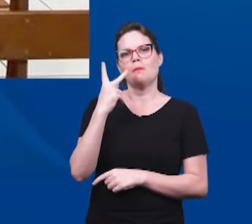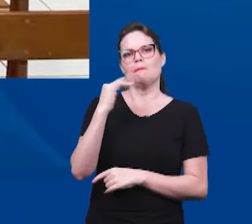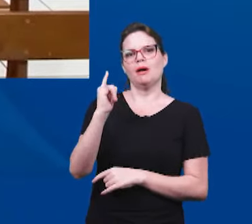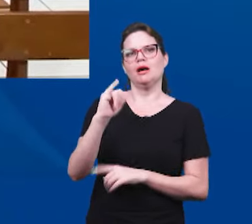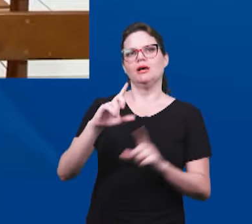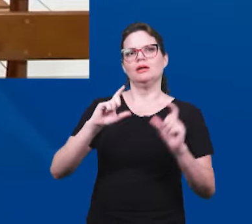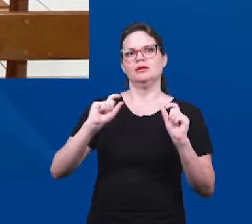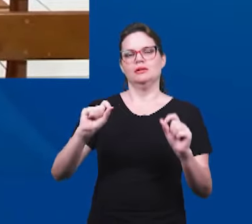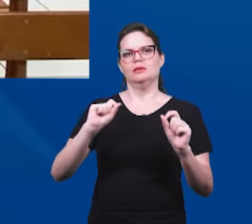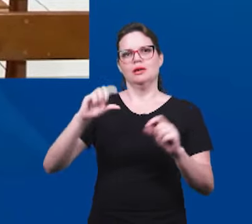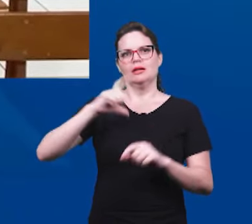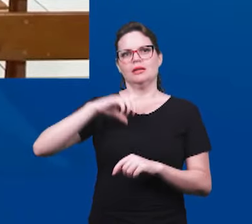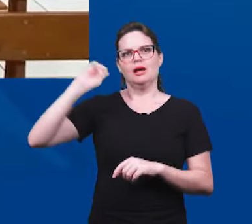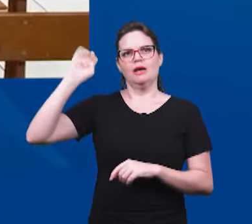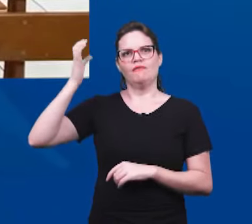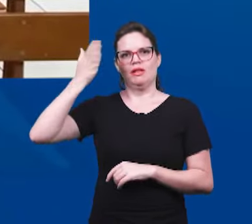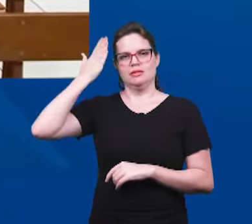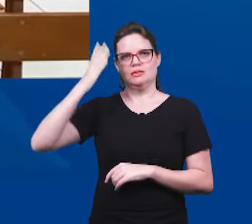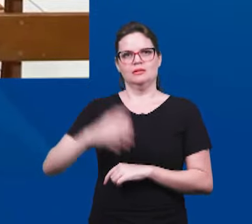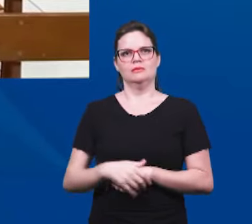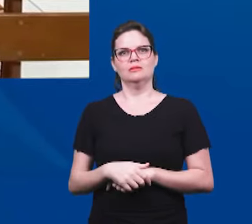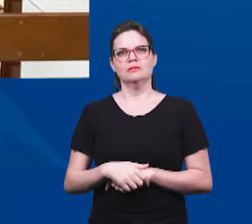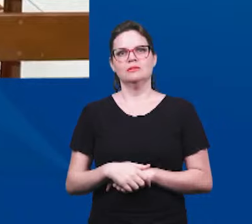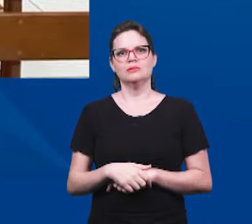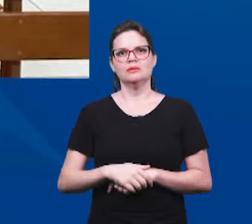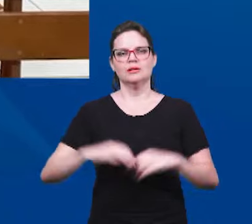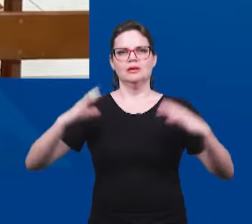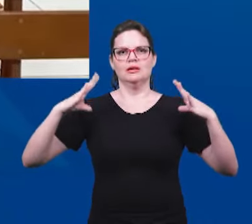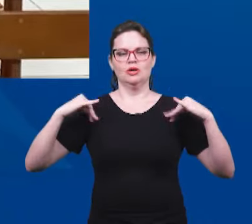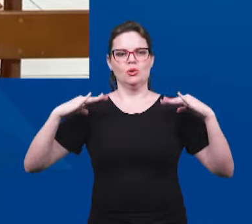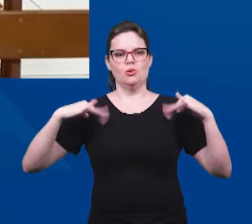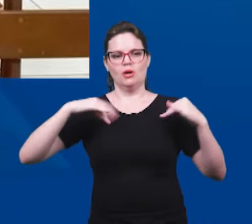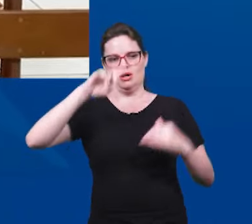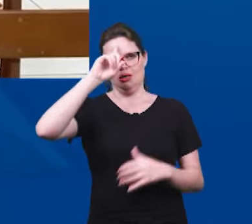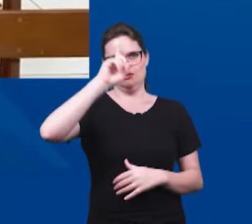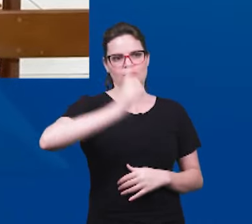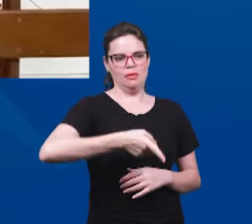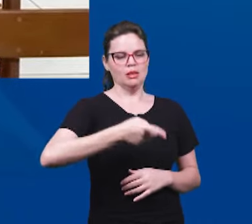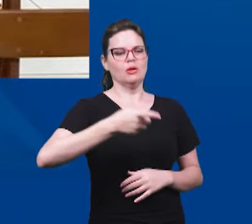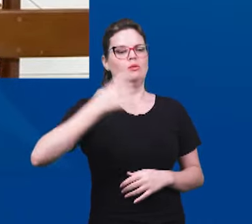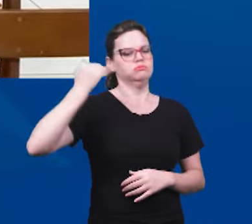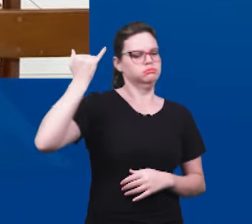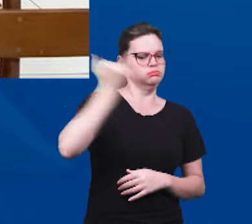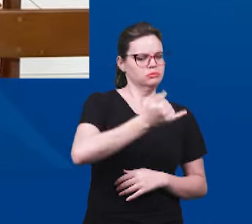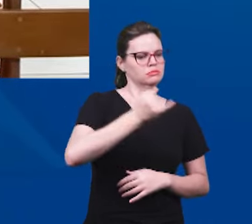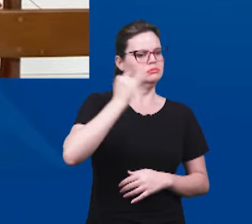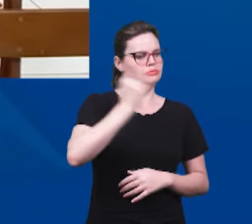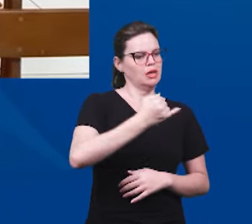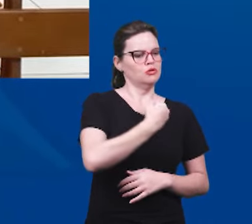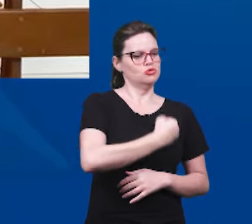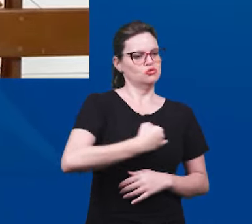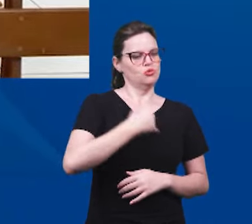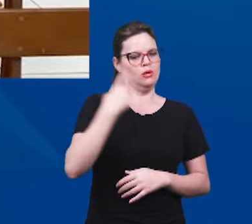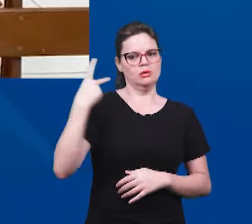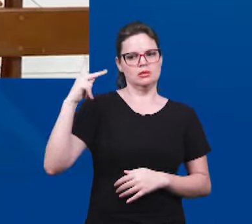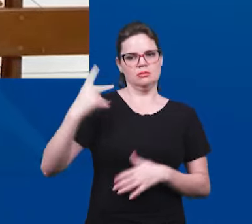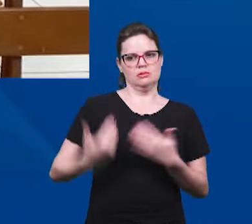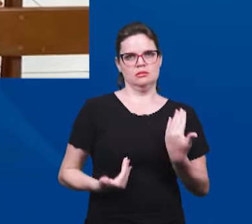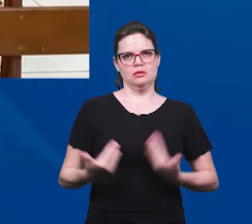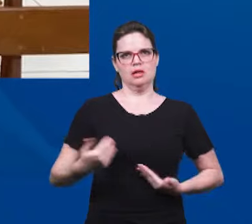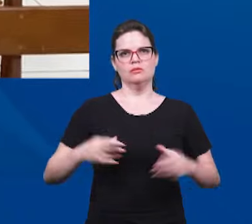eterna da revelação. E pelo anjo, as enviou e as notificou a ajudar o seu servo.